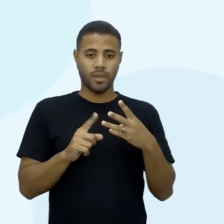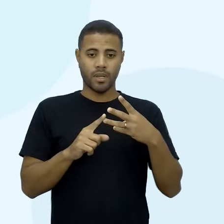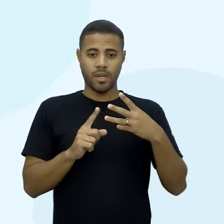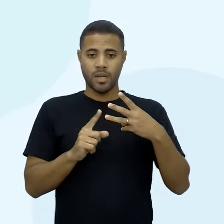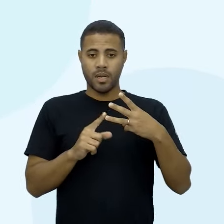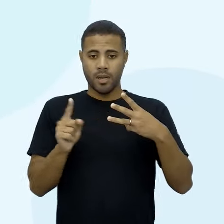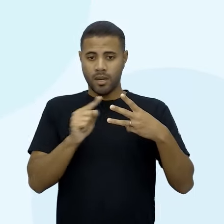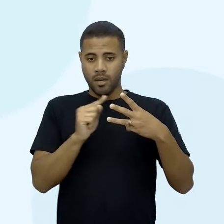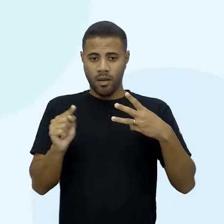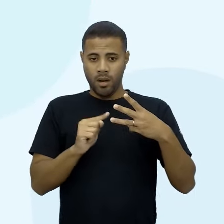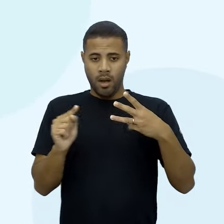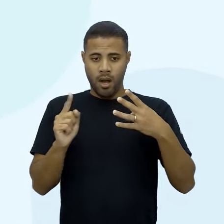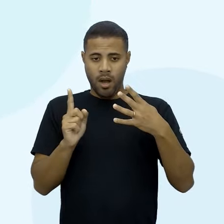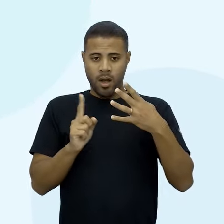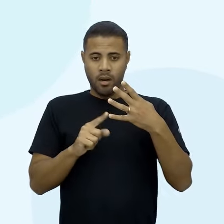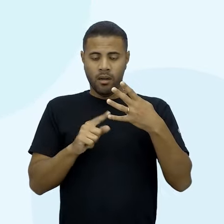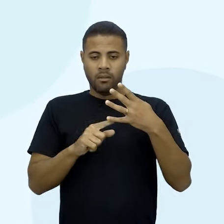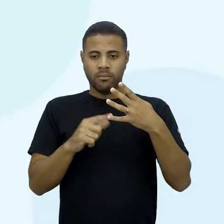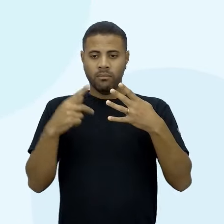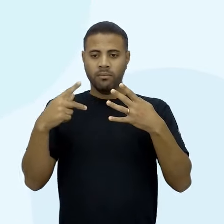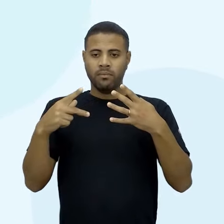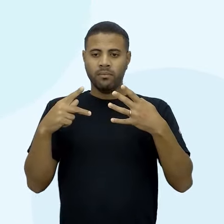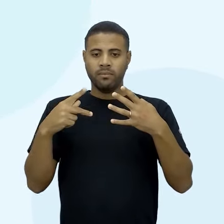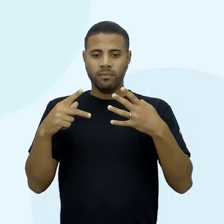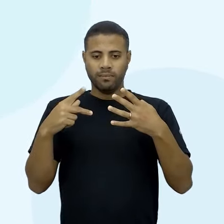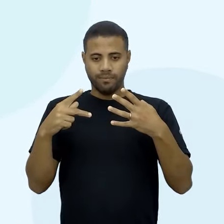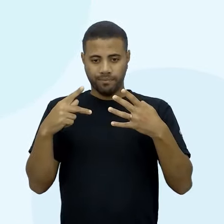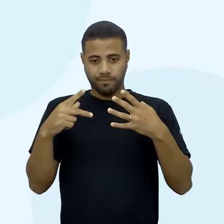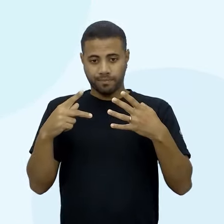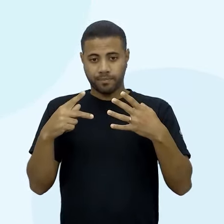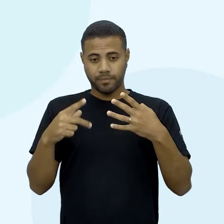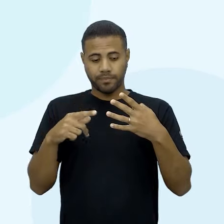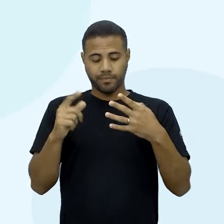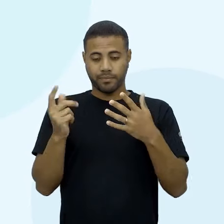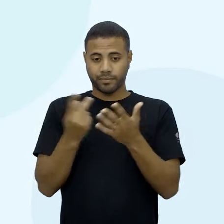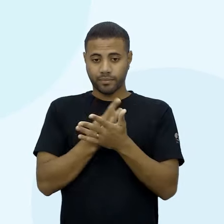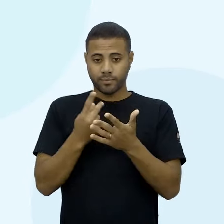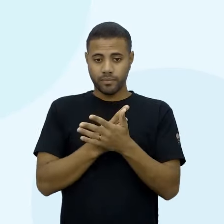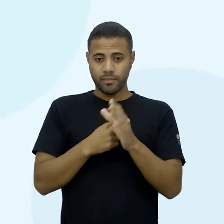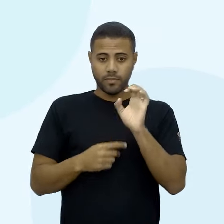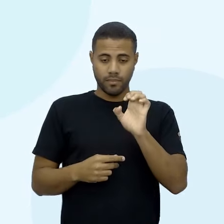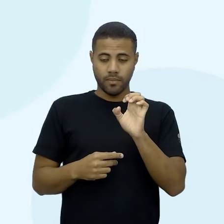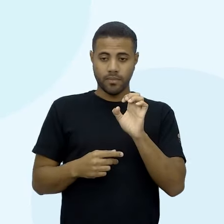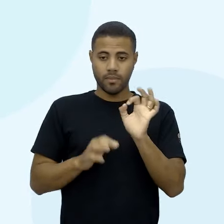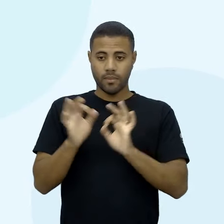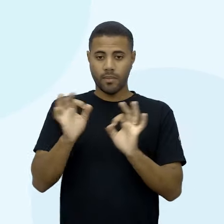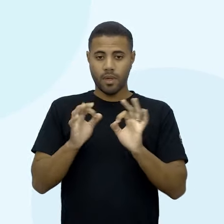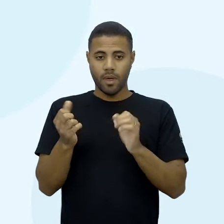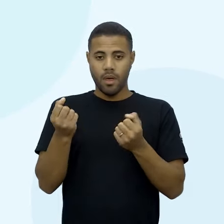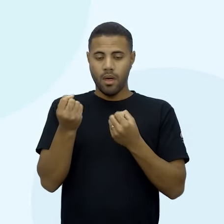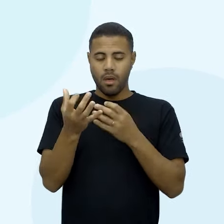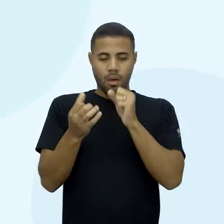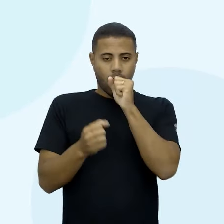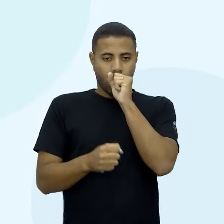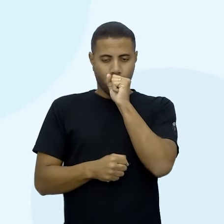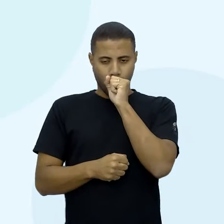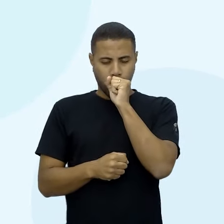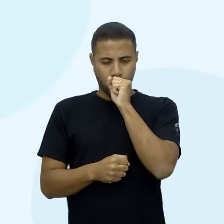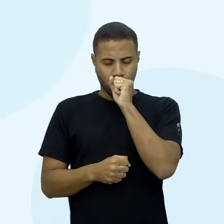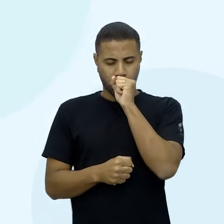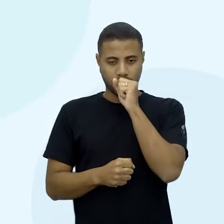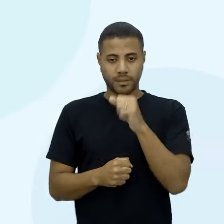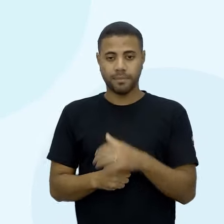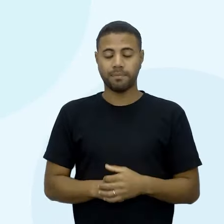e o desvio padrão é o P. E ainda a margem de erro, a gente chamou de E. Nós temos todos esses dados aí que foram oferecidos para vocês.